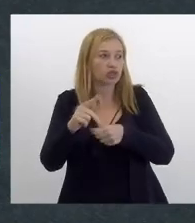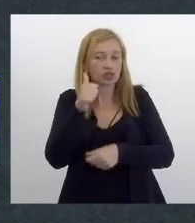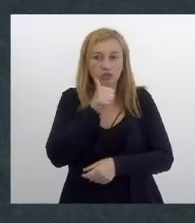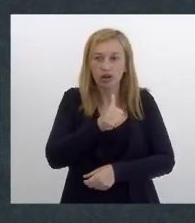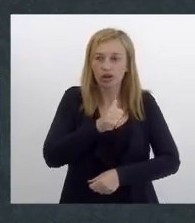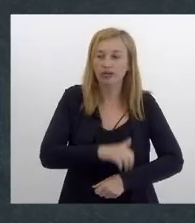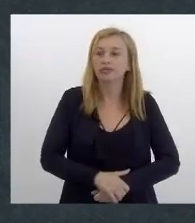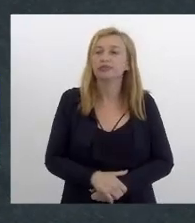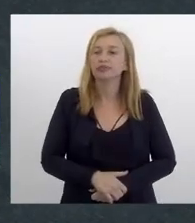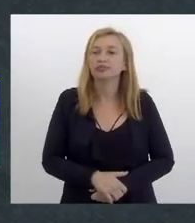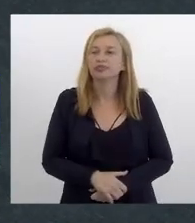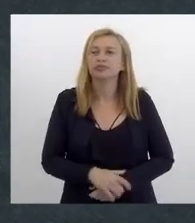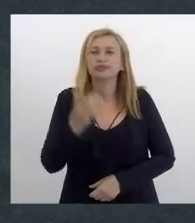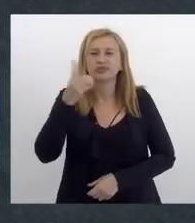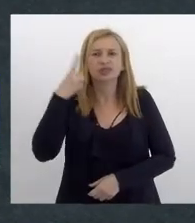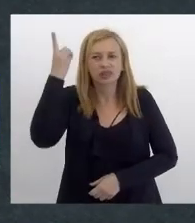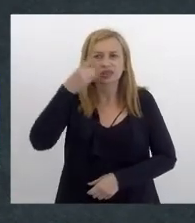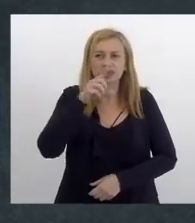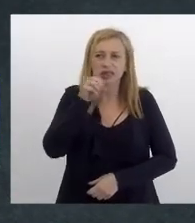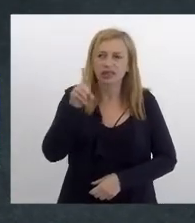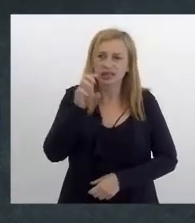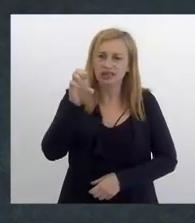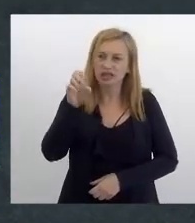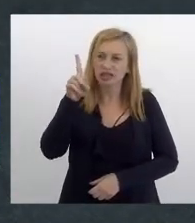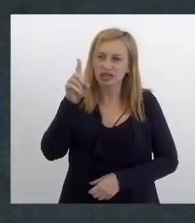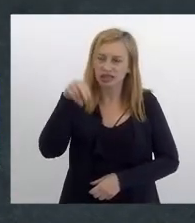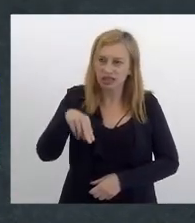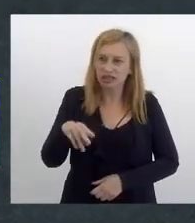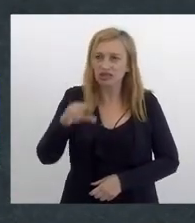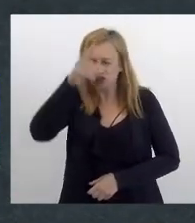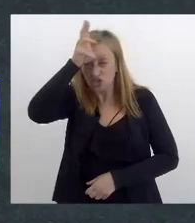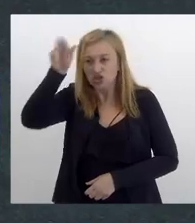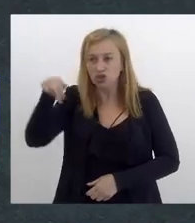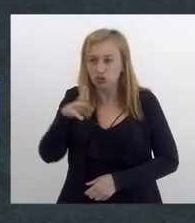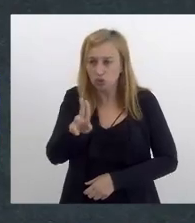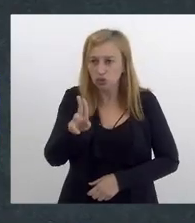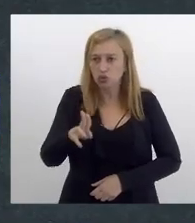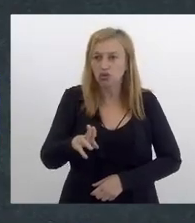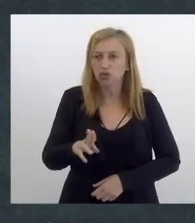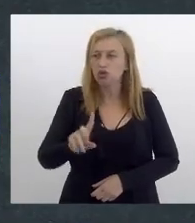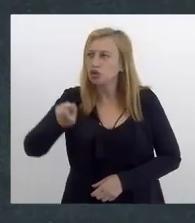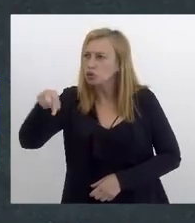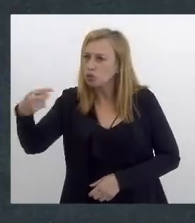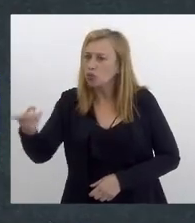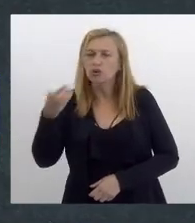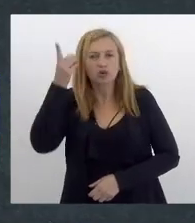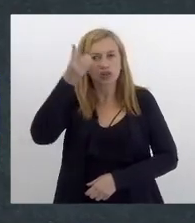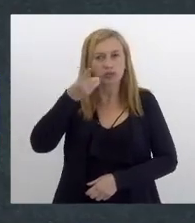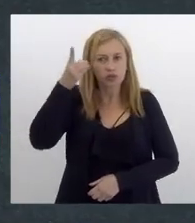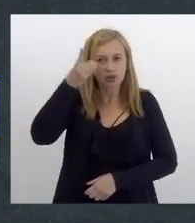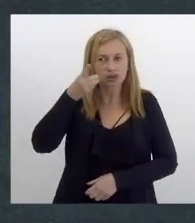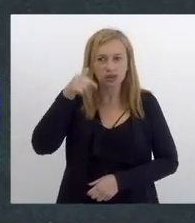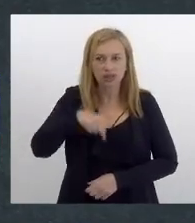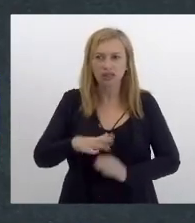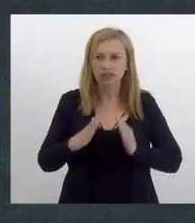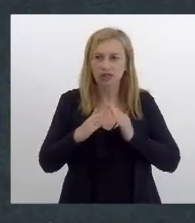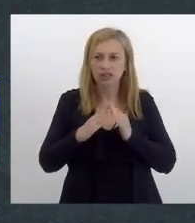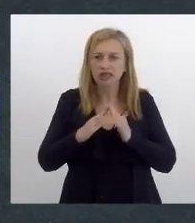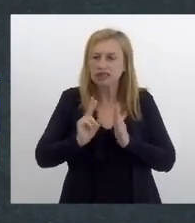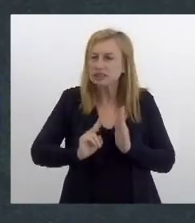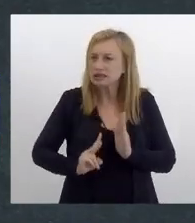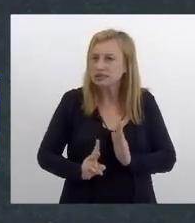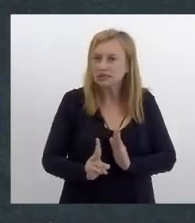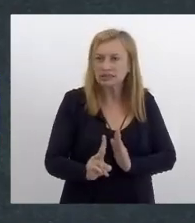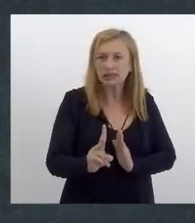e a deputada Zeidã a deputada Tia Ju e várias outras deputadas aqui na casa sempre